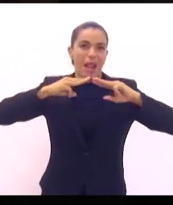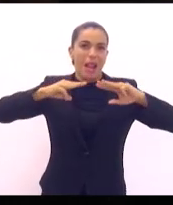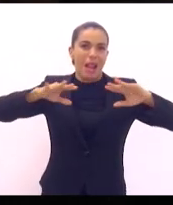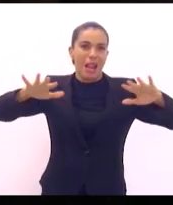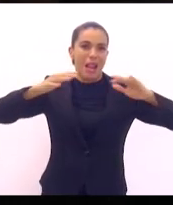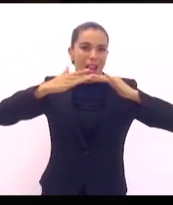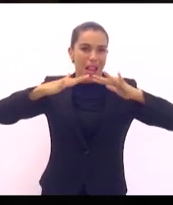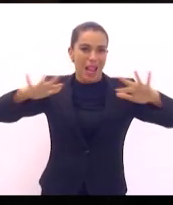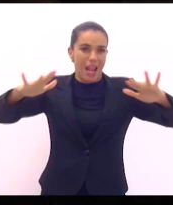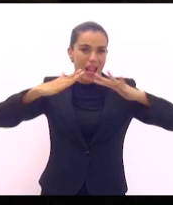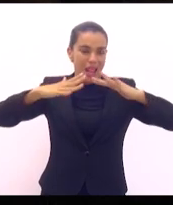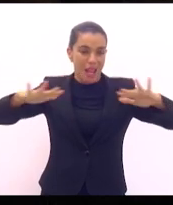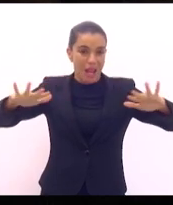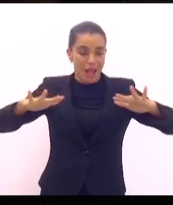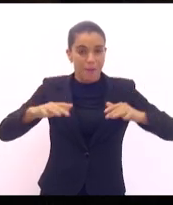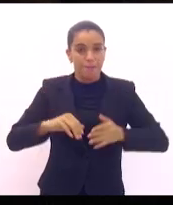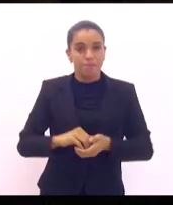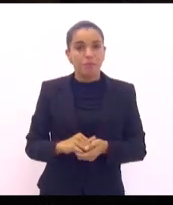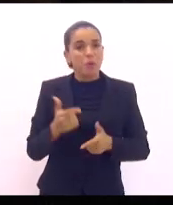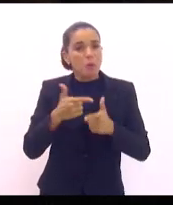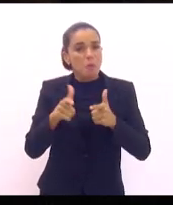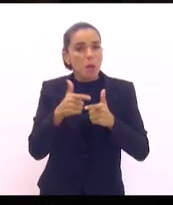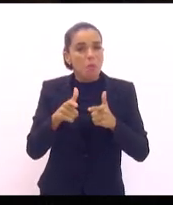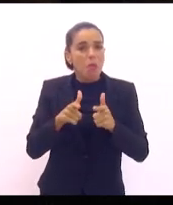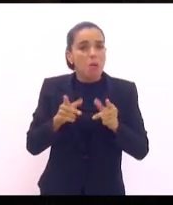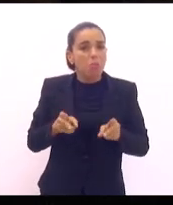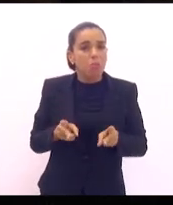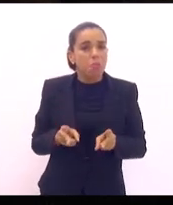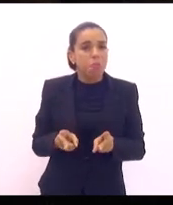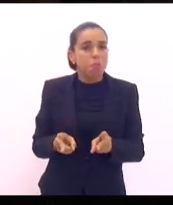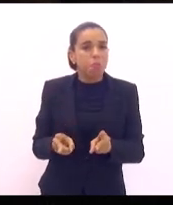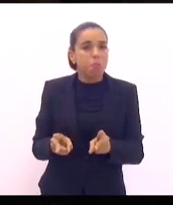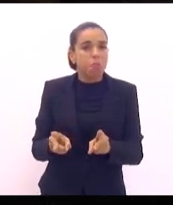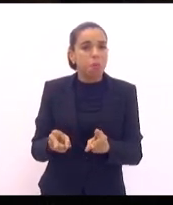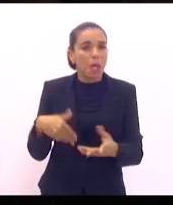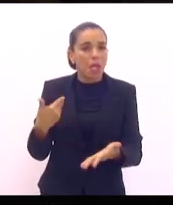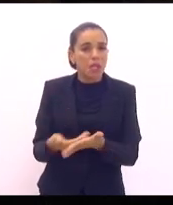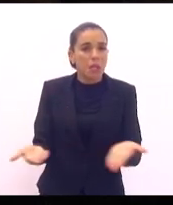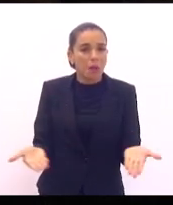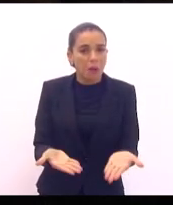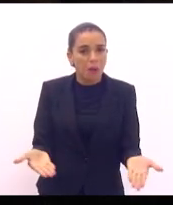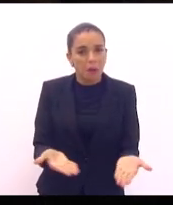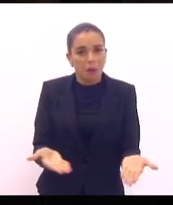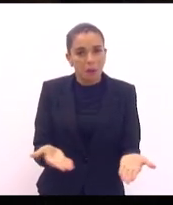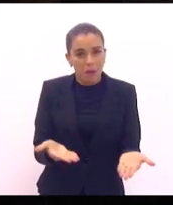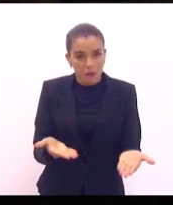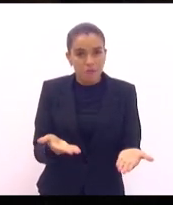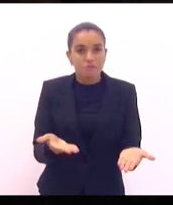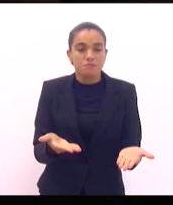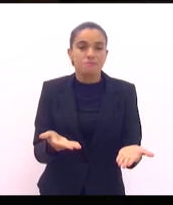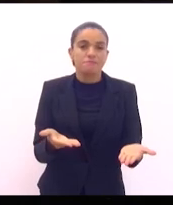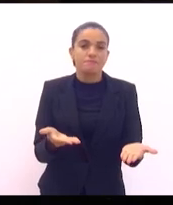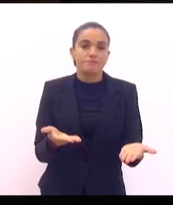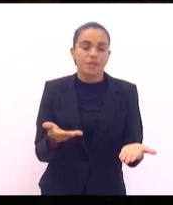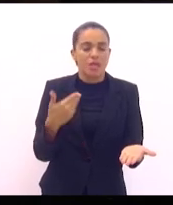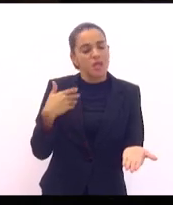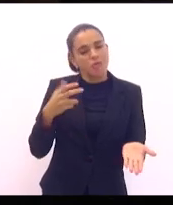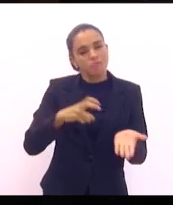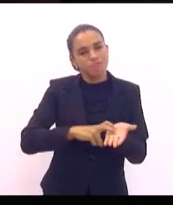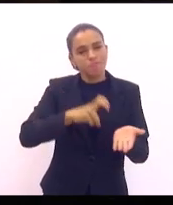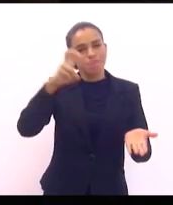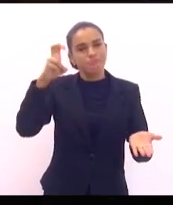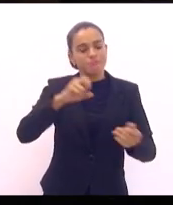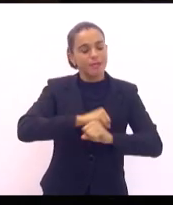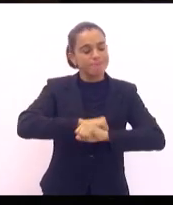e o problema continua até hoje. Quando saí cedo de casa